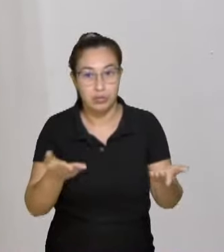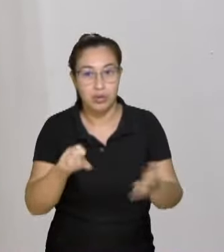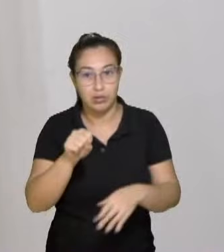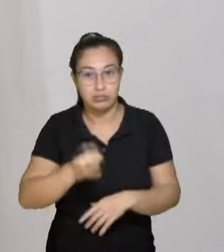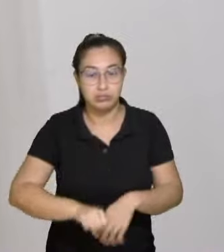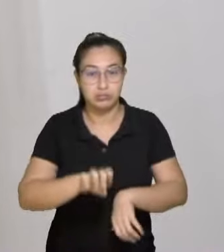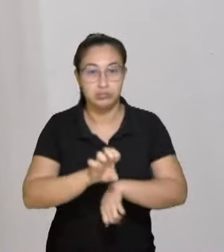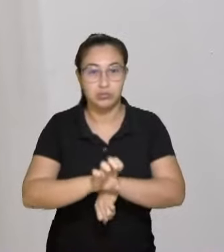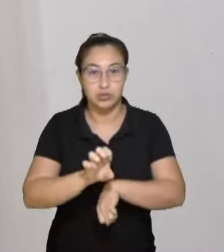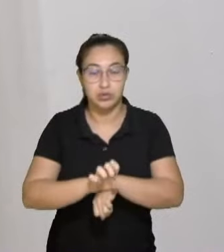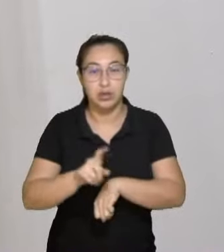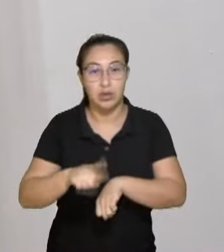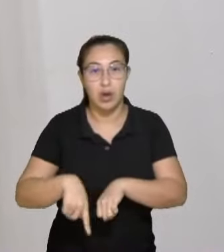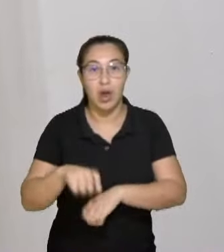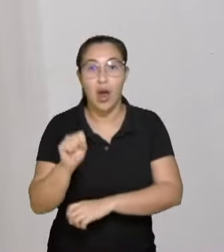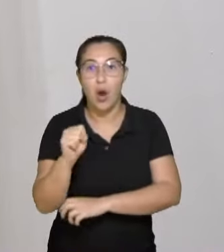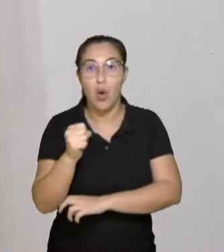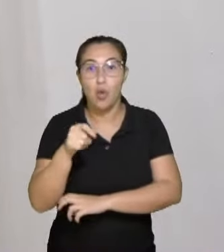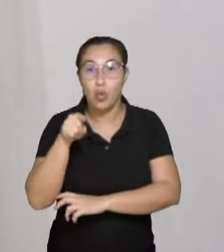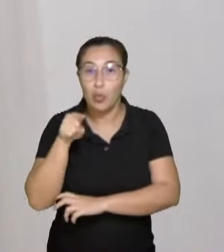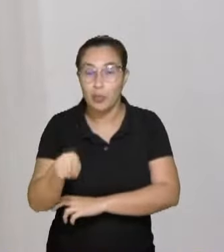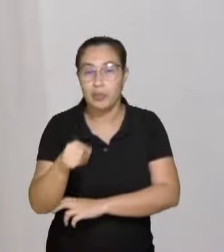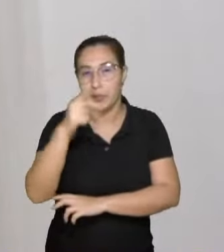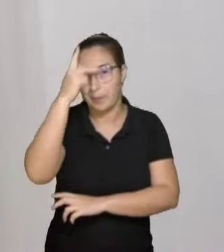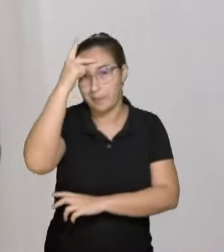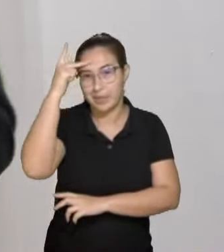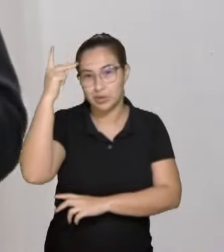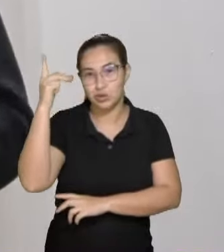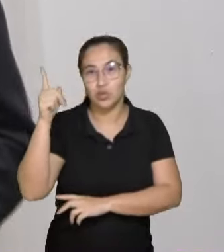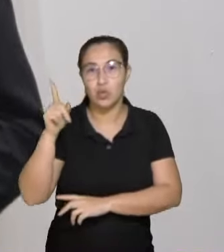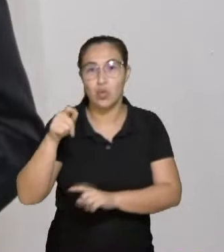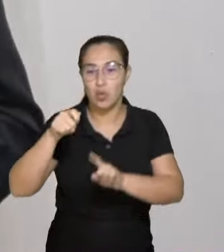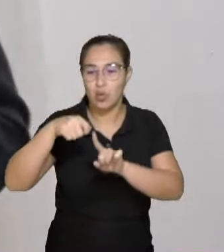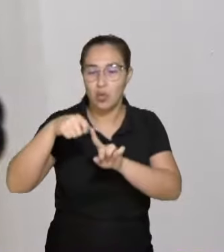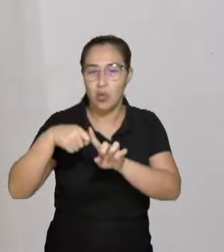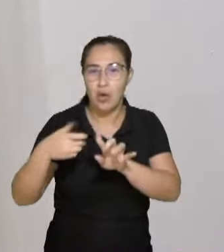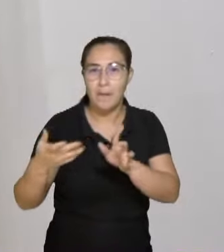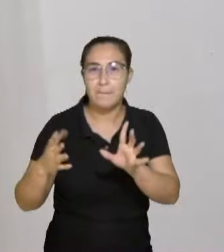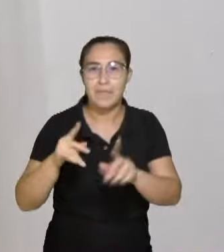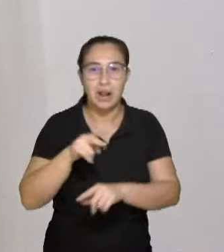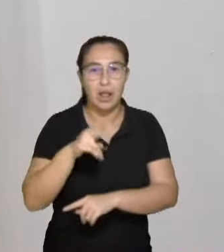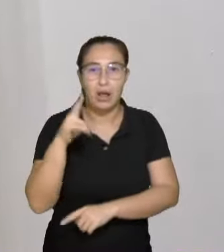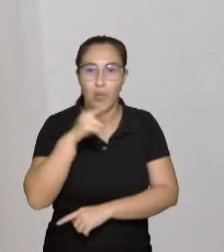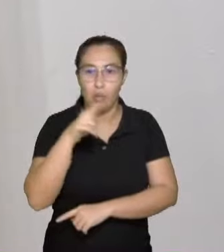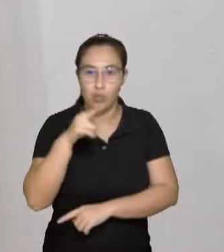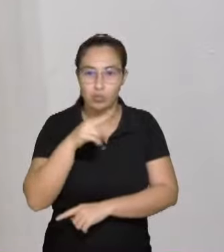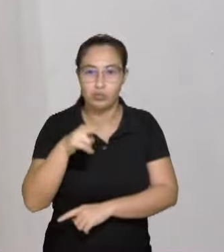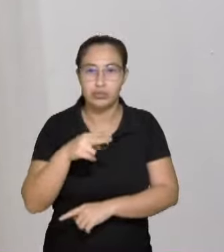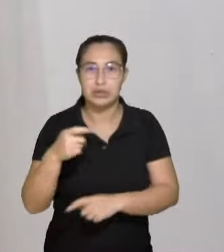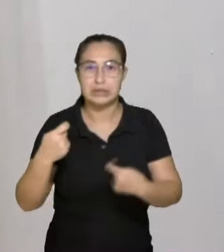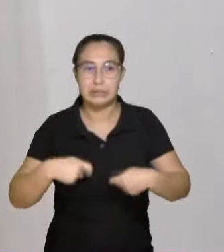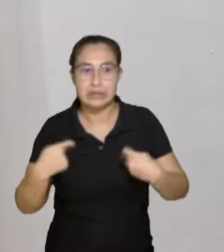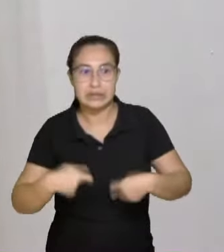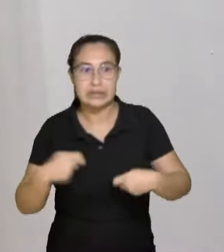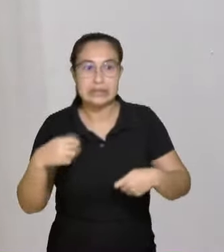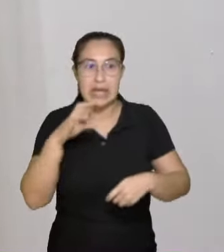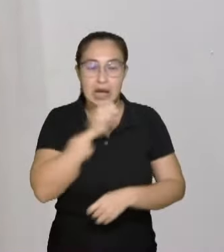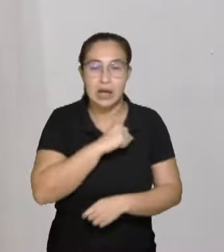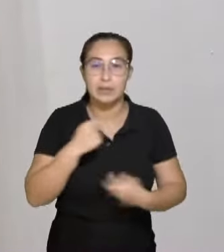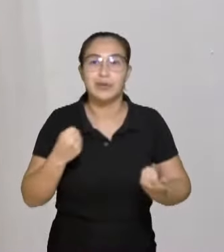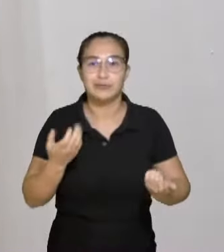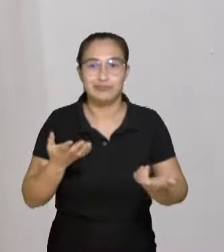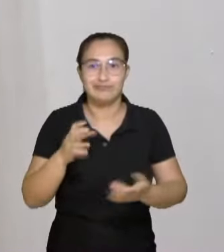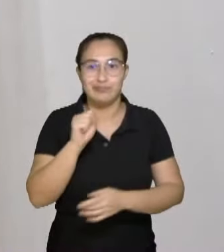São 8 mil atendimentos mês na emergência do nosso hospital, e mais de 15